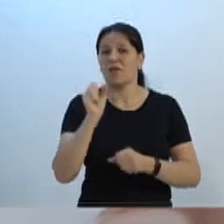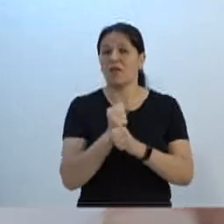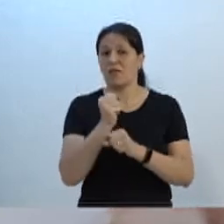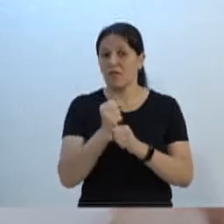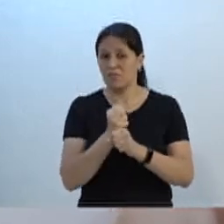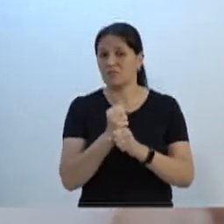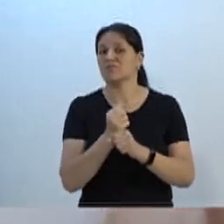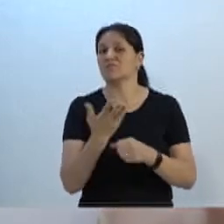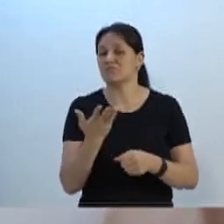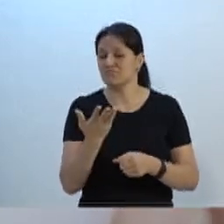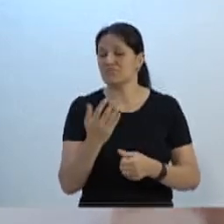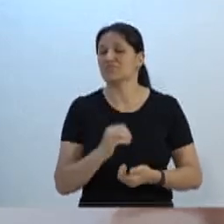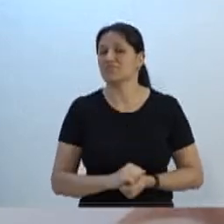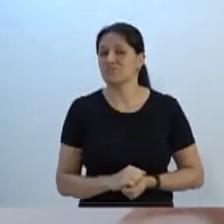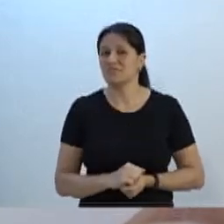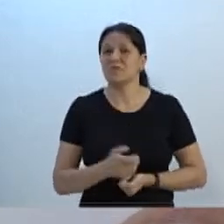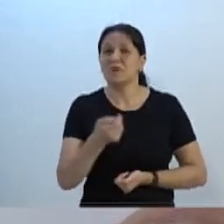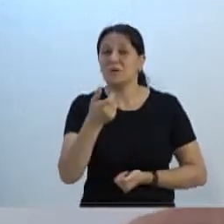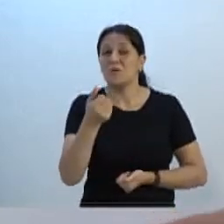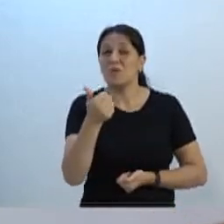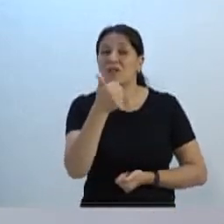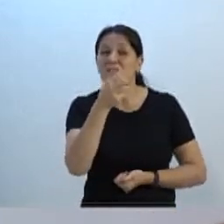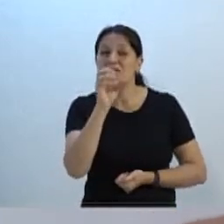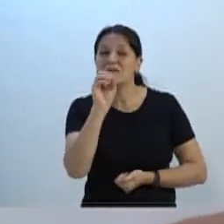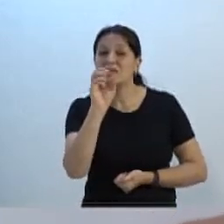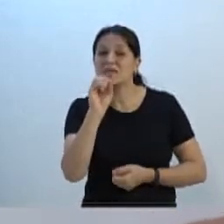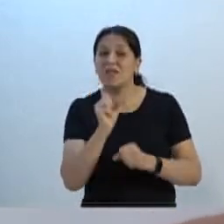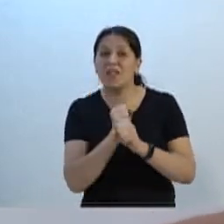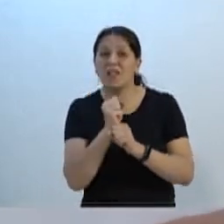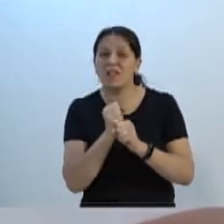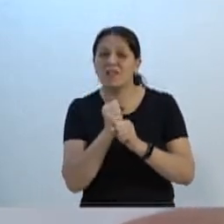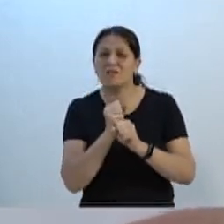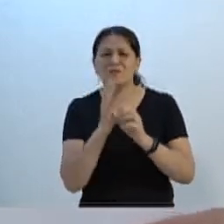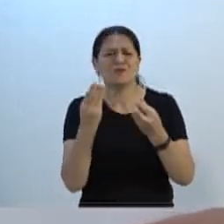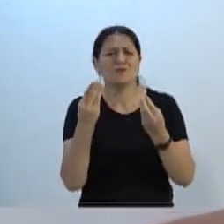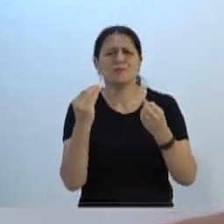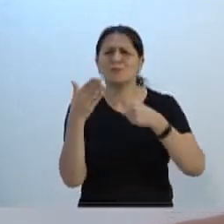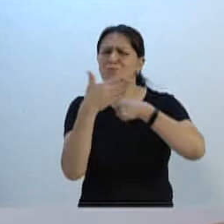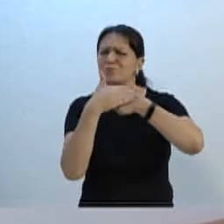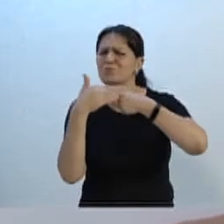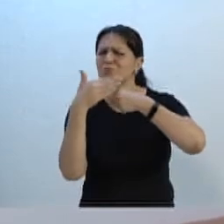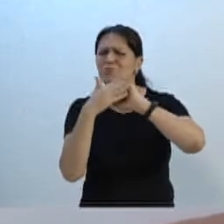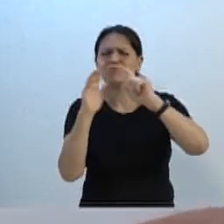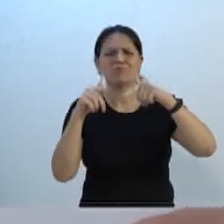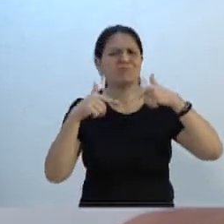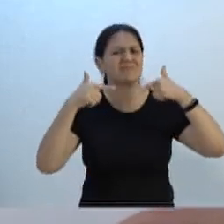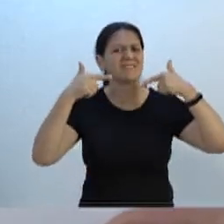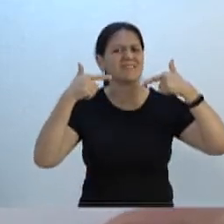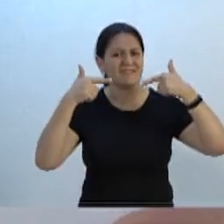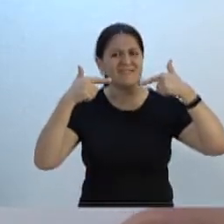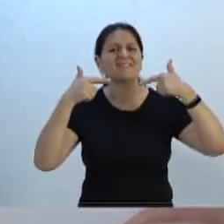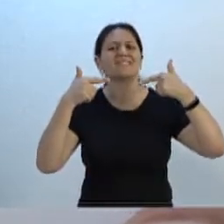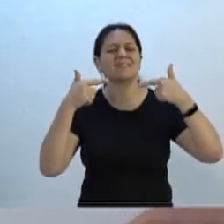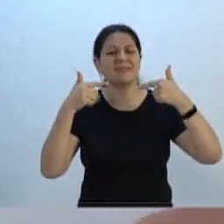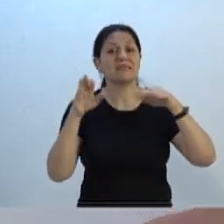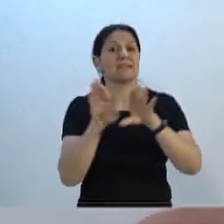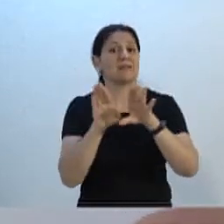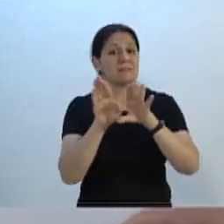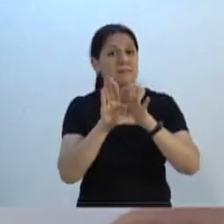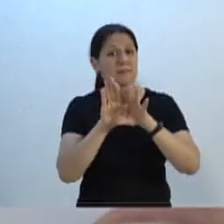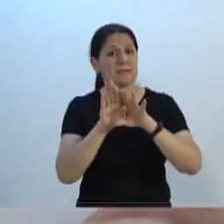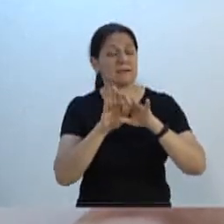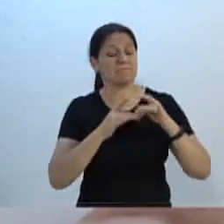Foi quase um século de simpatia, quase um século de solidariedade,